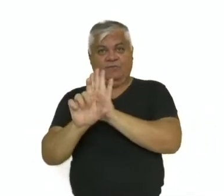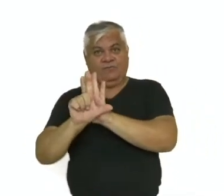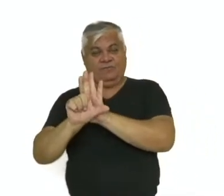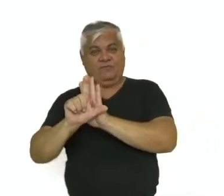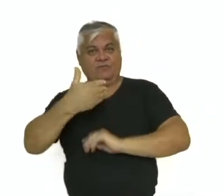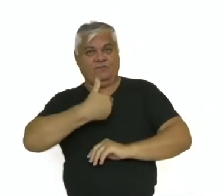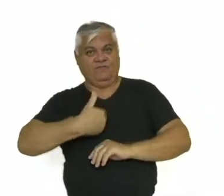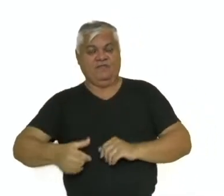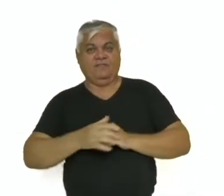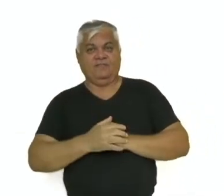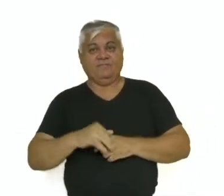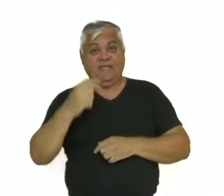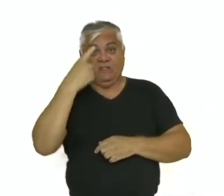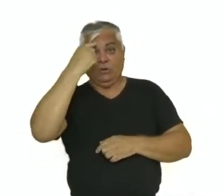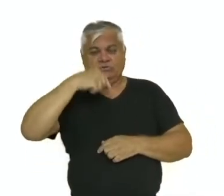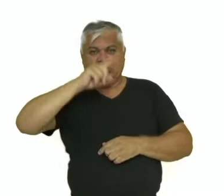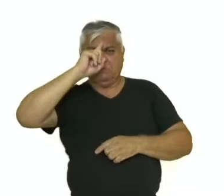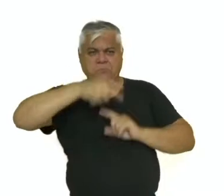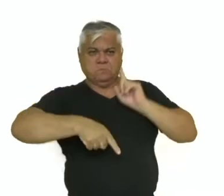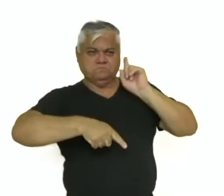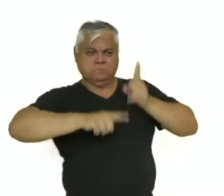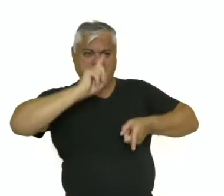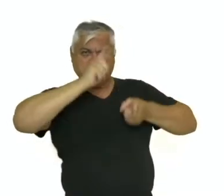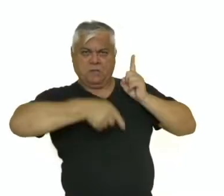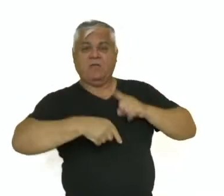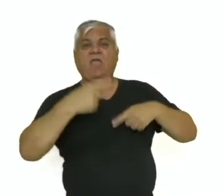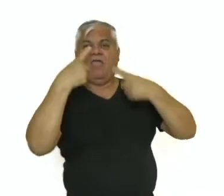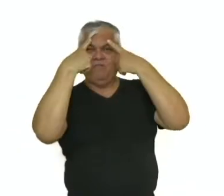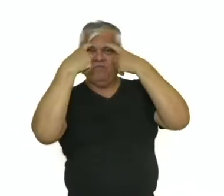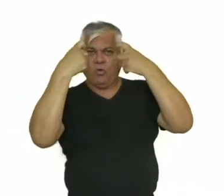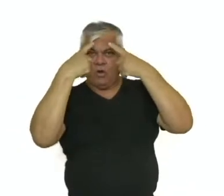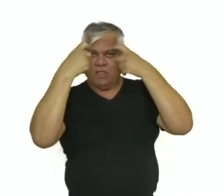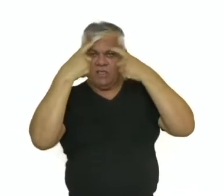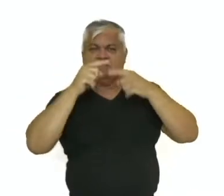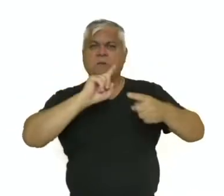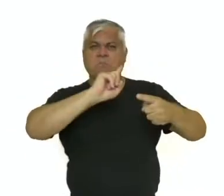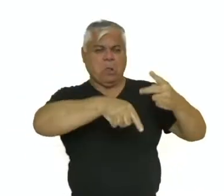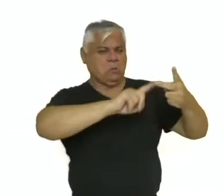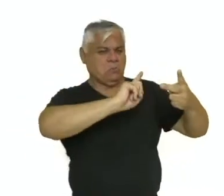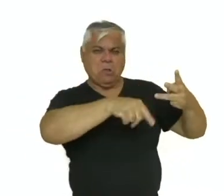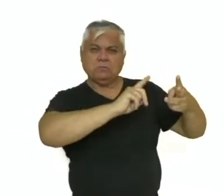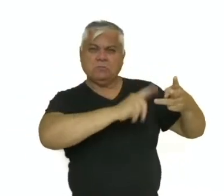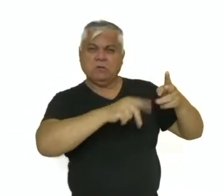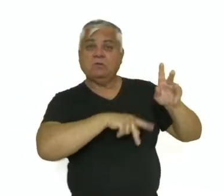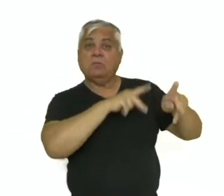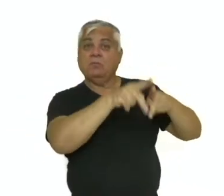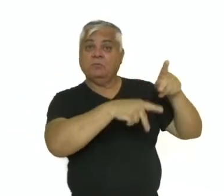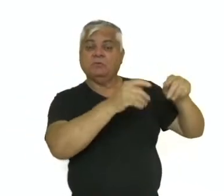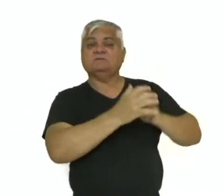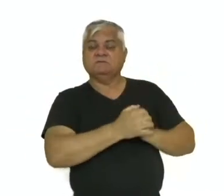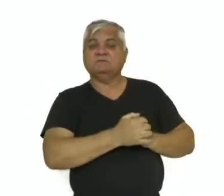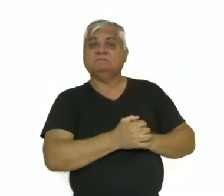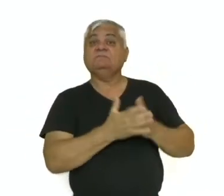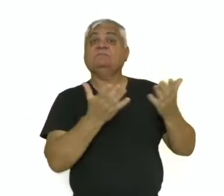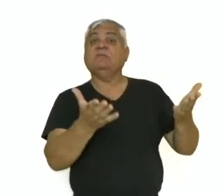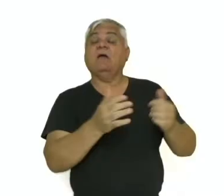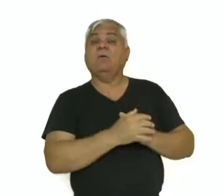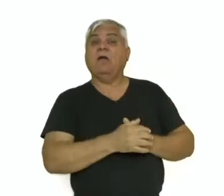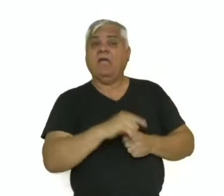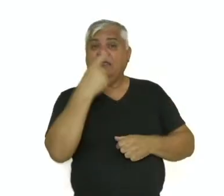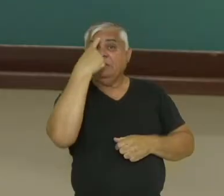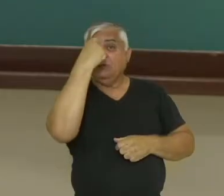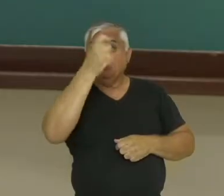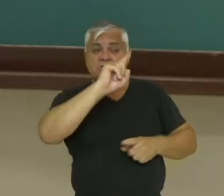autoritária. As ditaduras ocultam a violência e a repressão para a população. E aí, a ideologia autoritária mascara